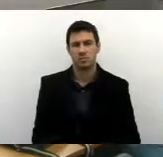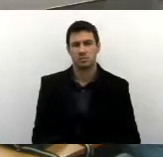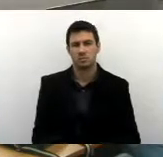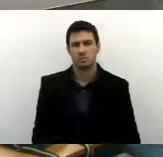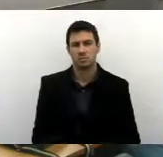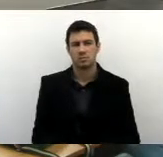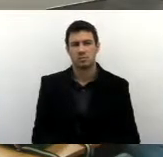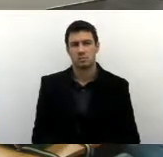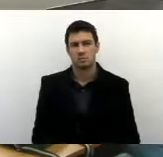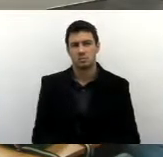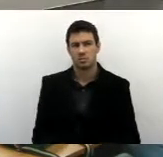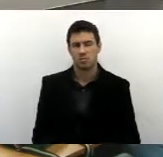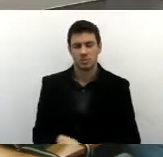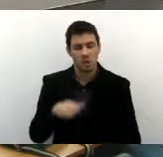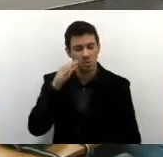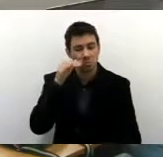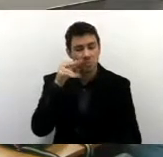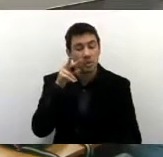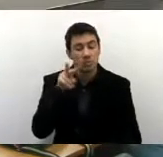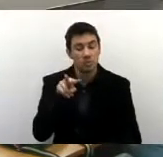Dá uma checada aí.